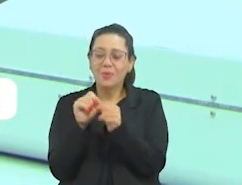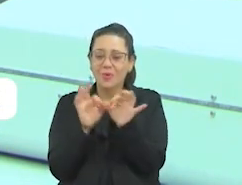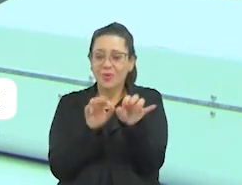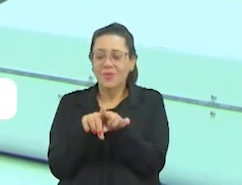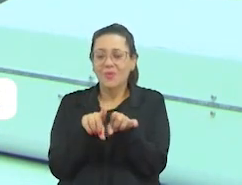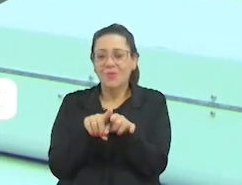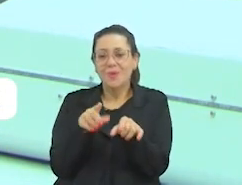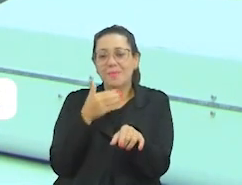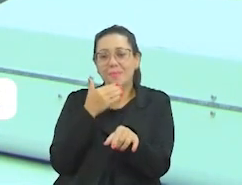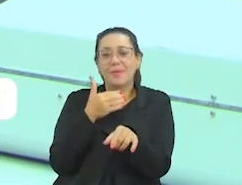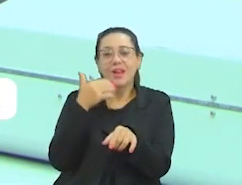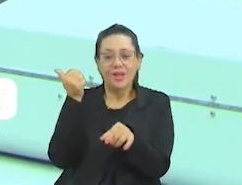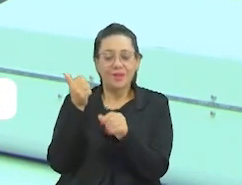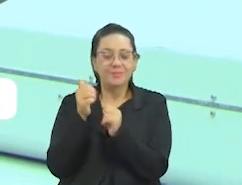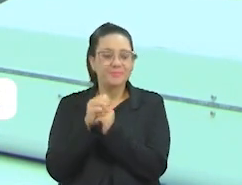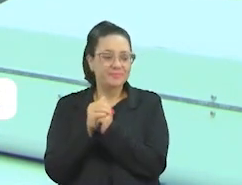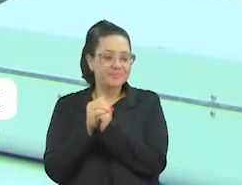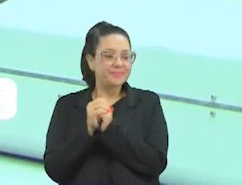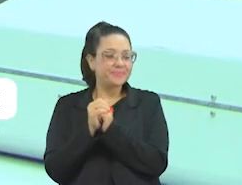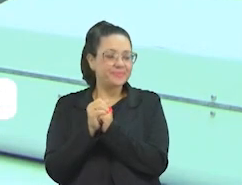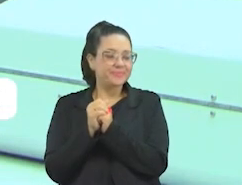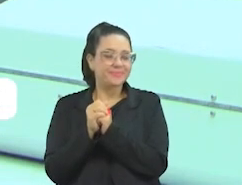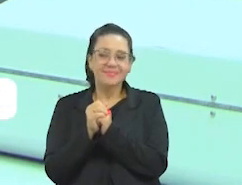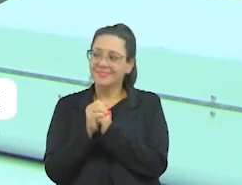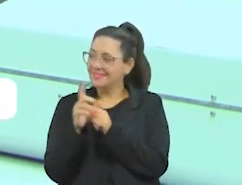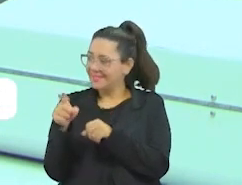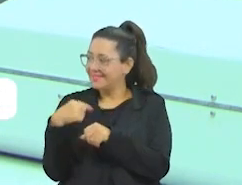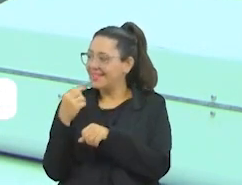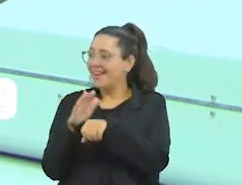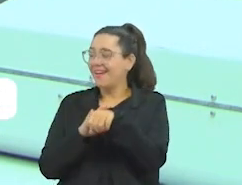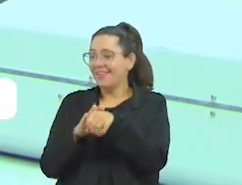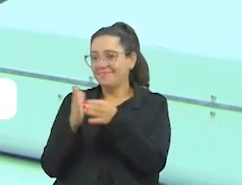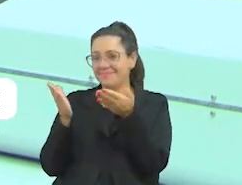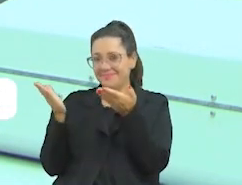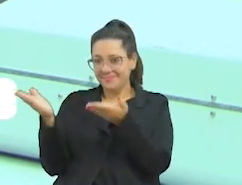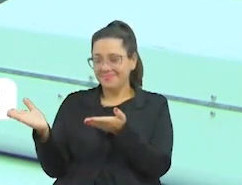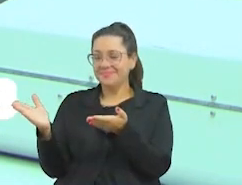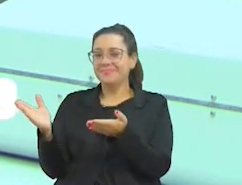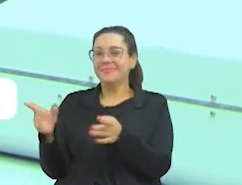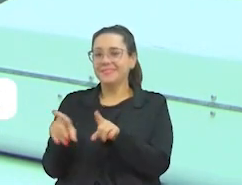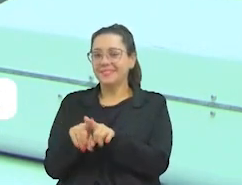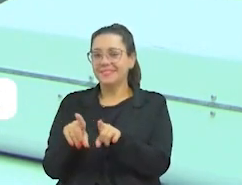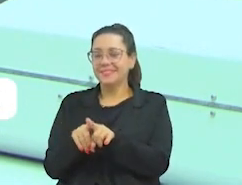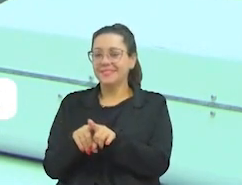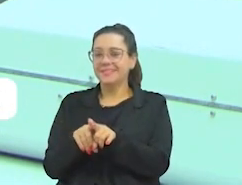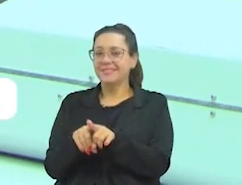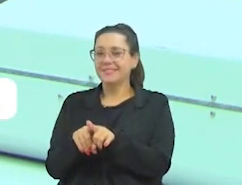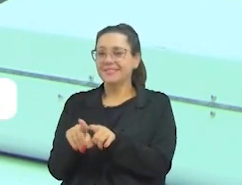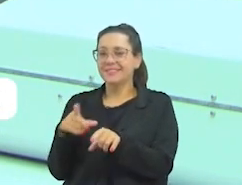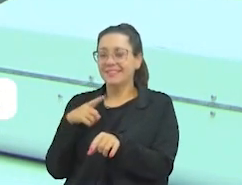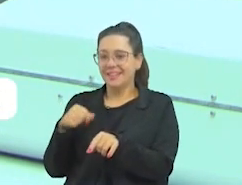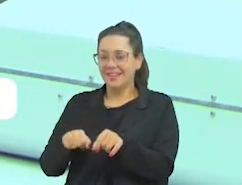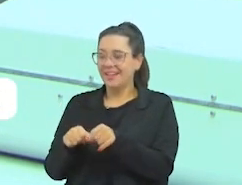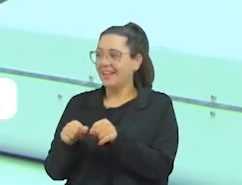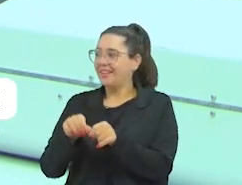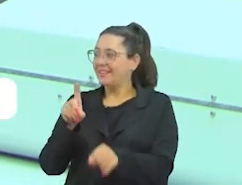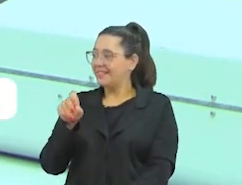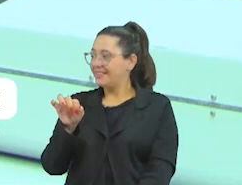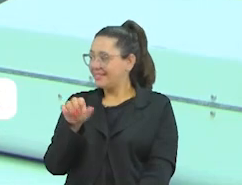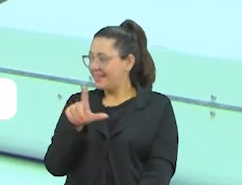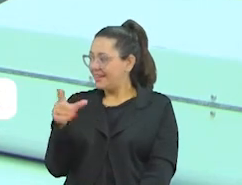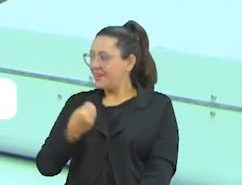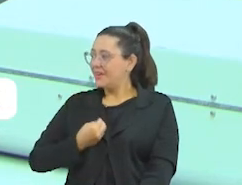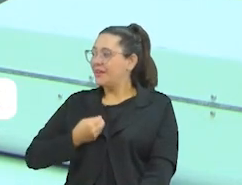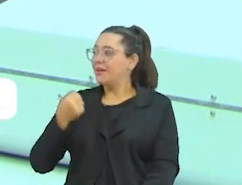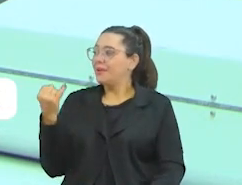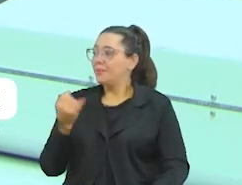fazer o melhor para a população. A gente está conversando ao vivo com o vereador e presidente da Câmara de Vereadores de Votoporanga, Daniel Davi, que está